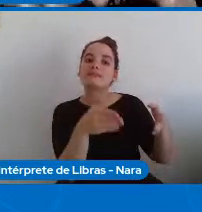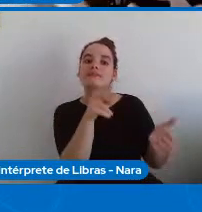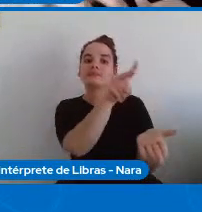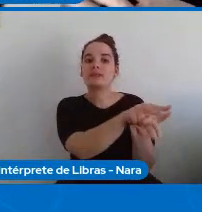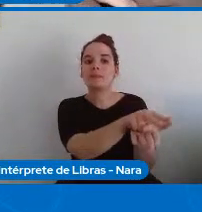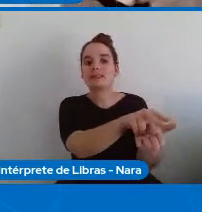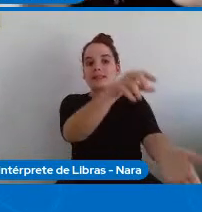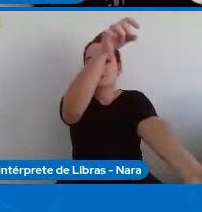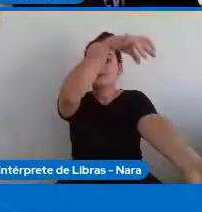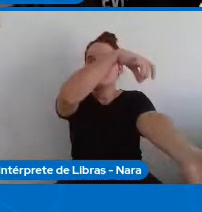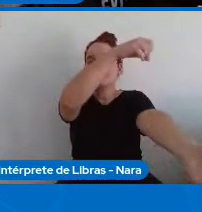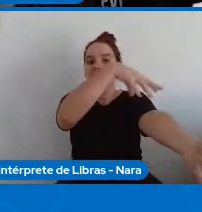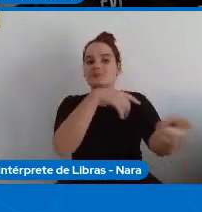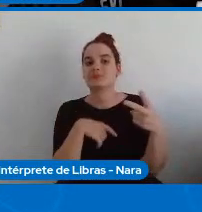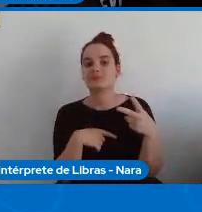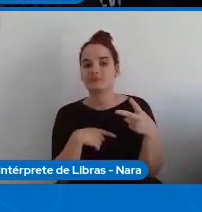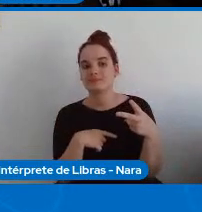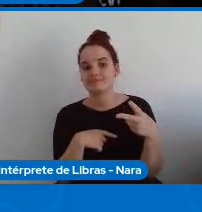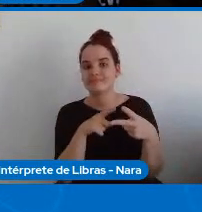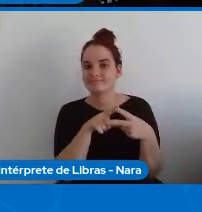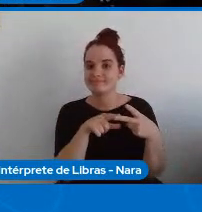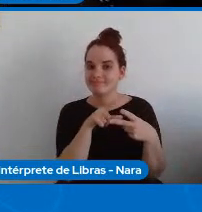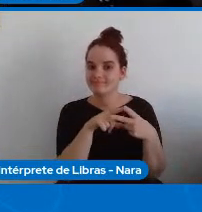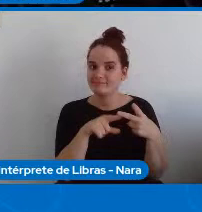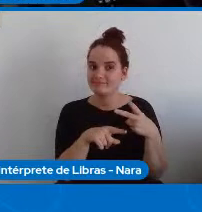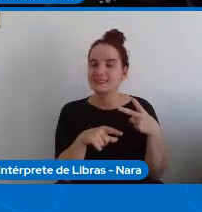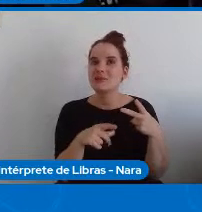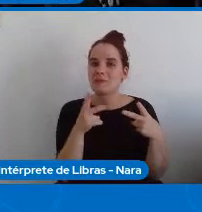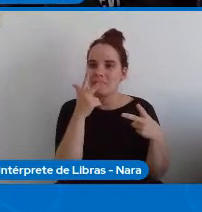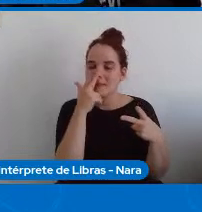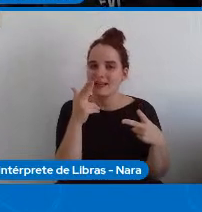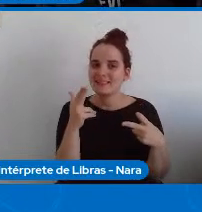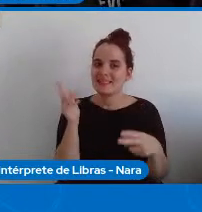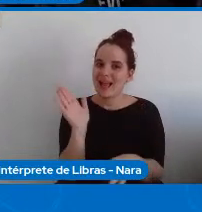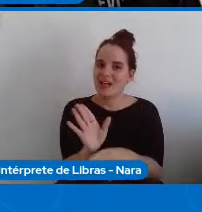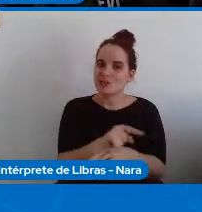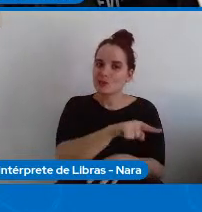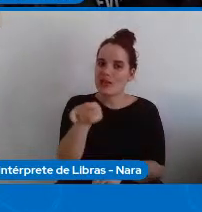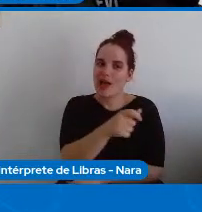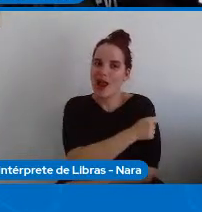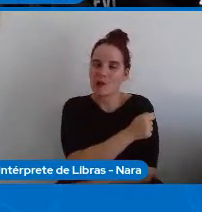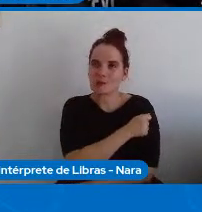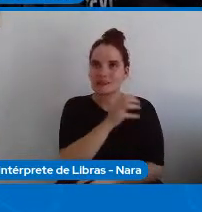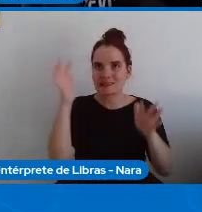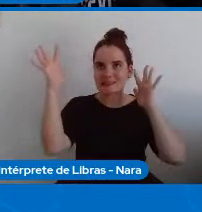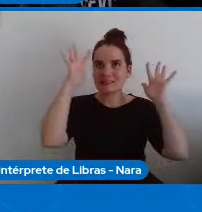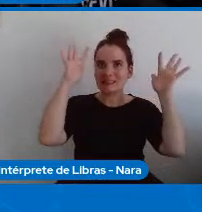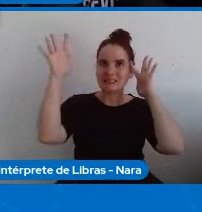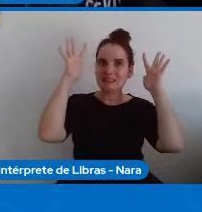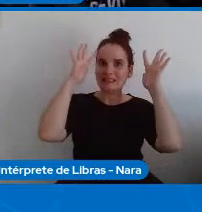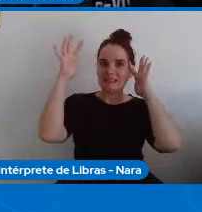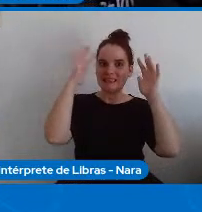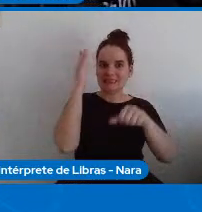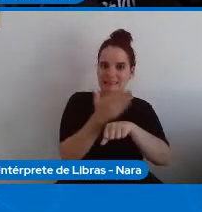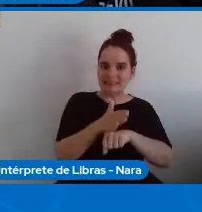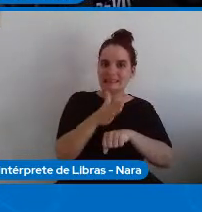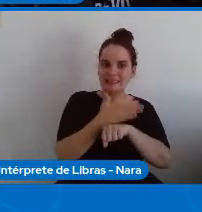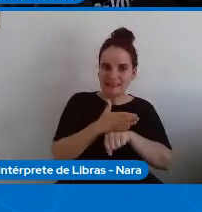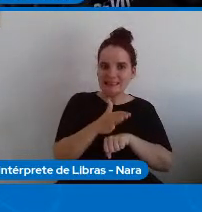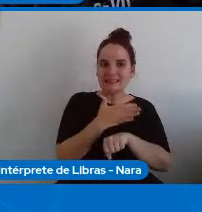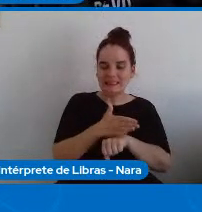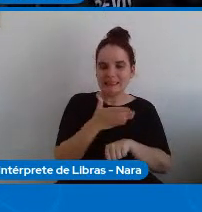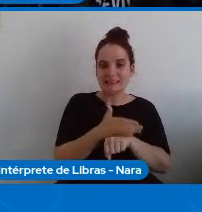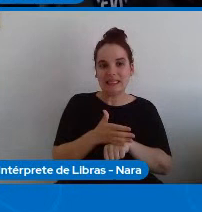contextualizando essas diferenças em algo que promova o exercício de pensar na responsabilidade das